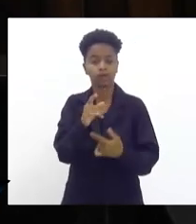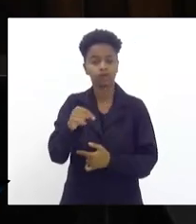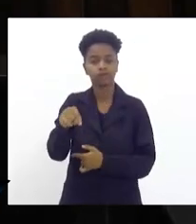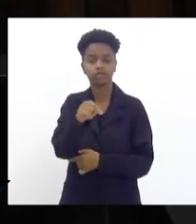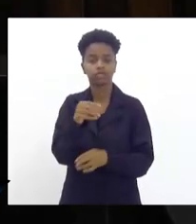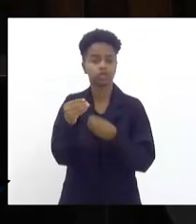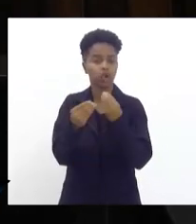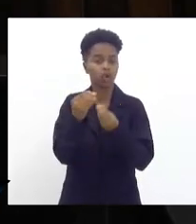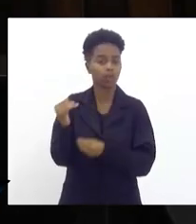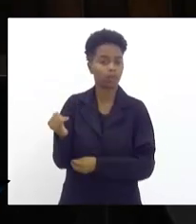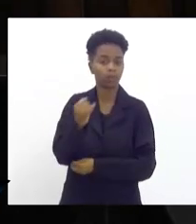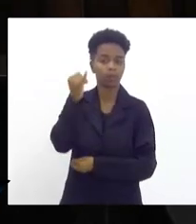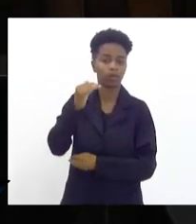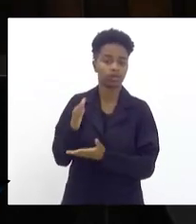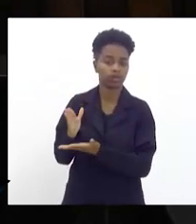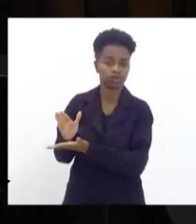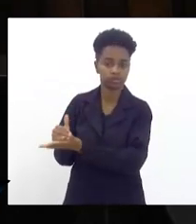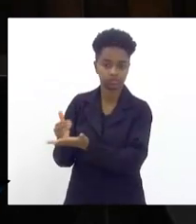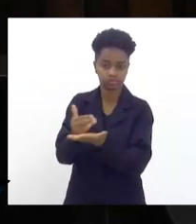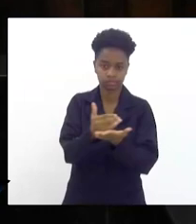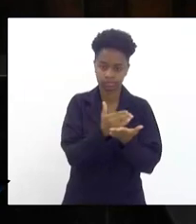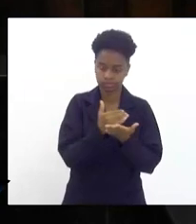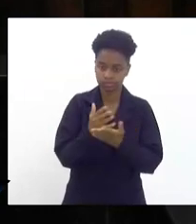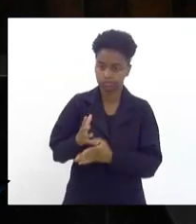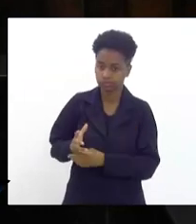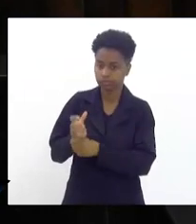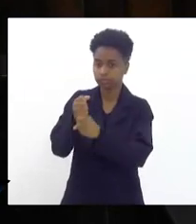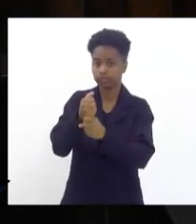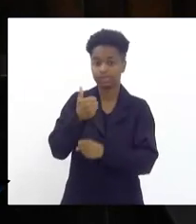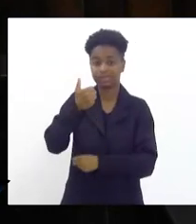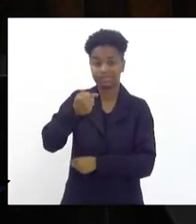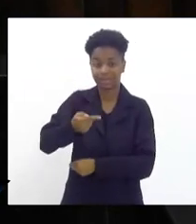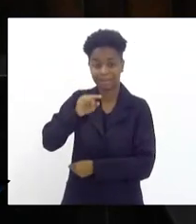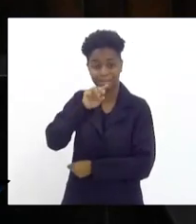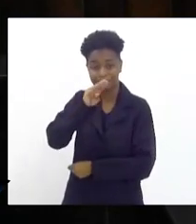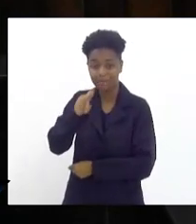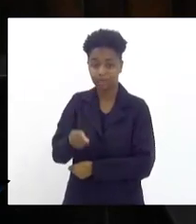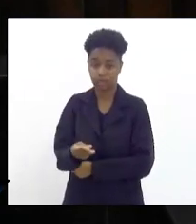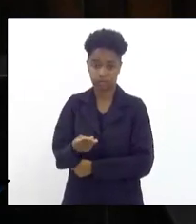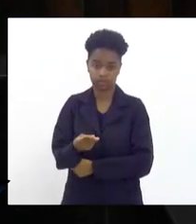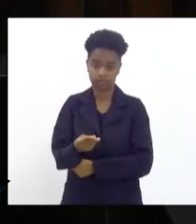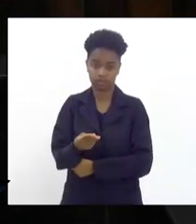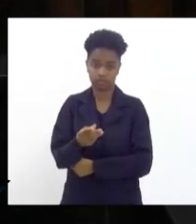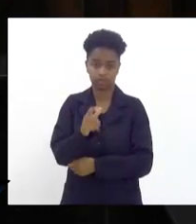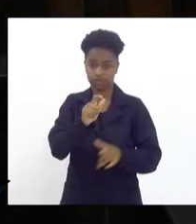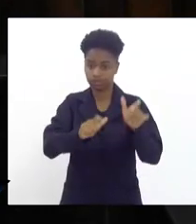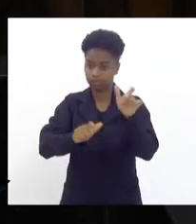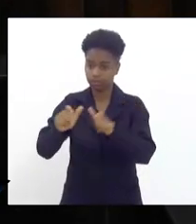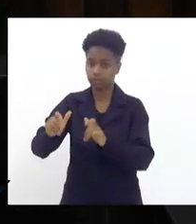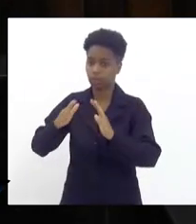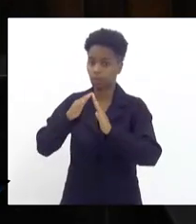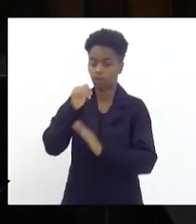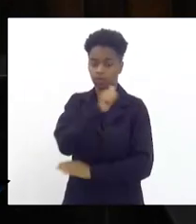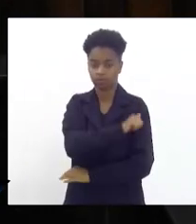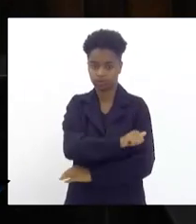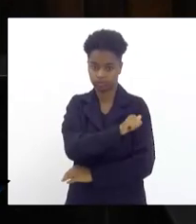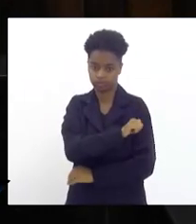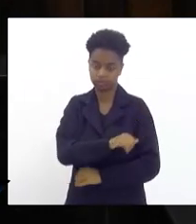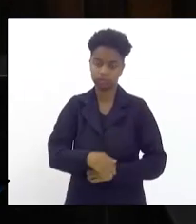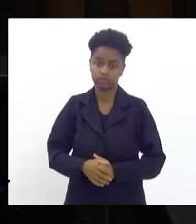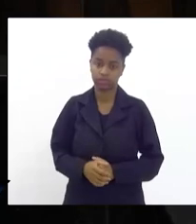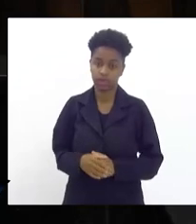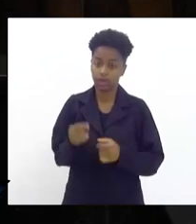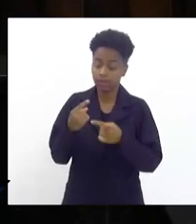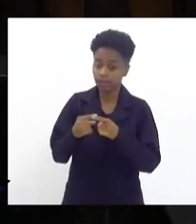dessa arrecadação para os 17 milhões de fluminenses, que é a